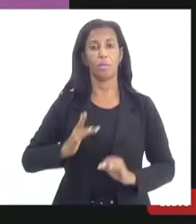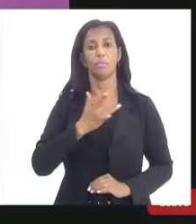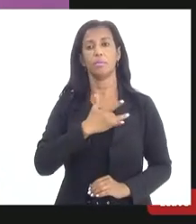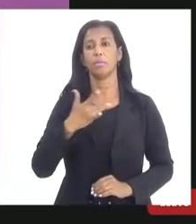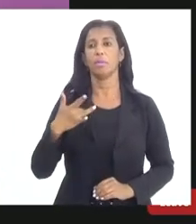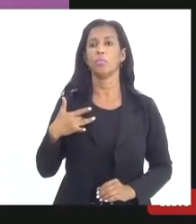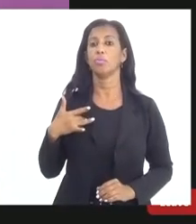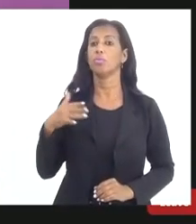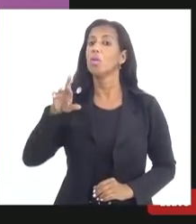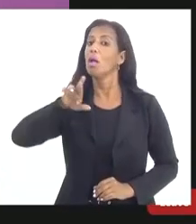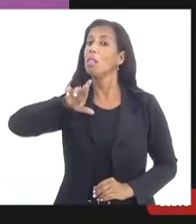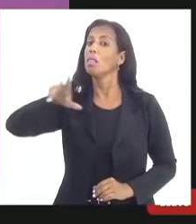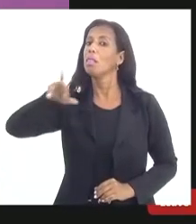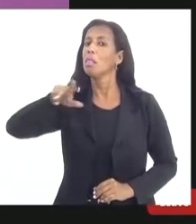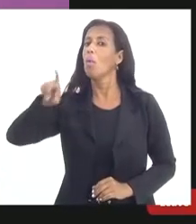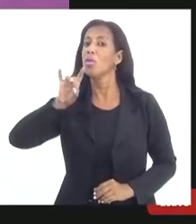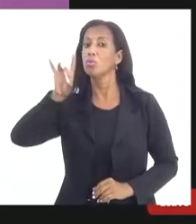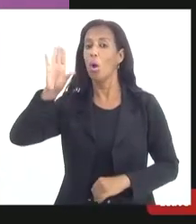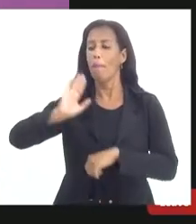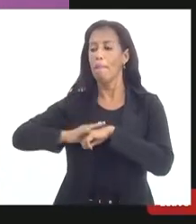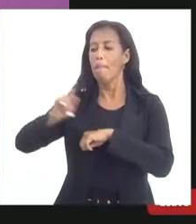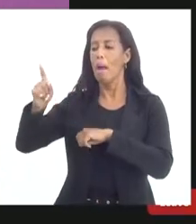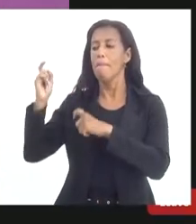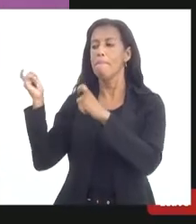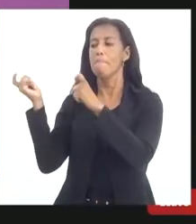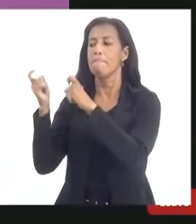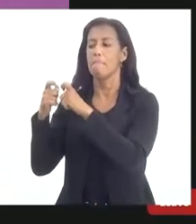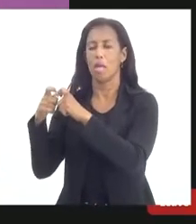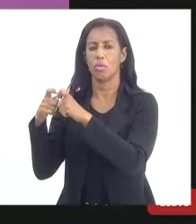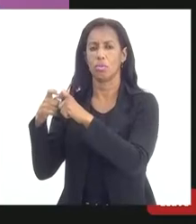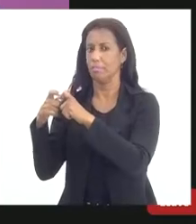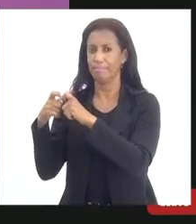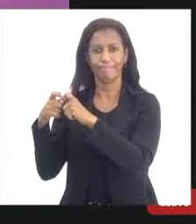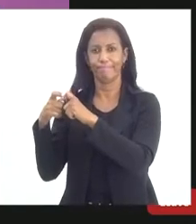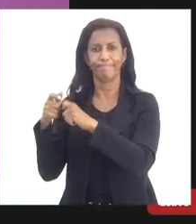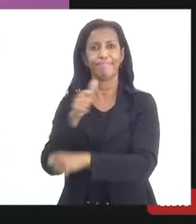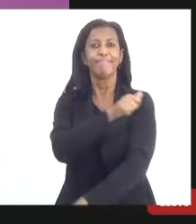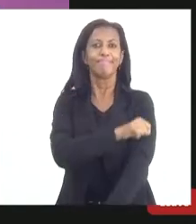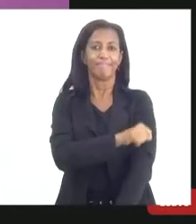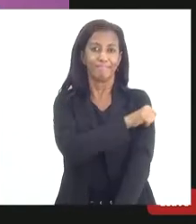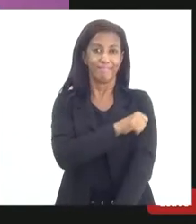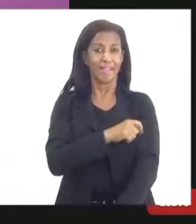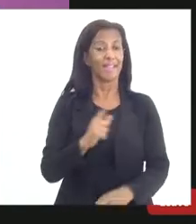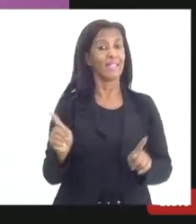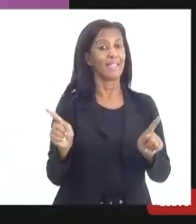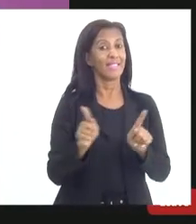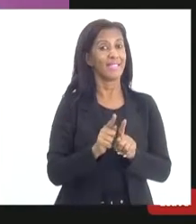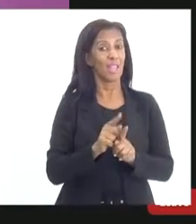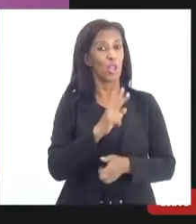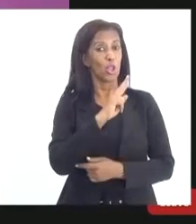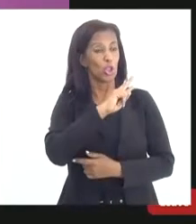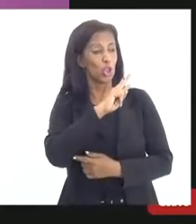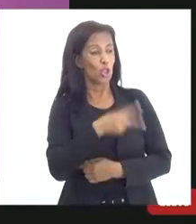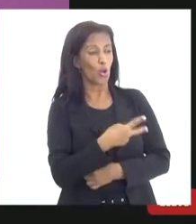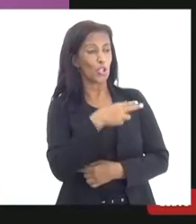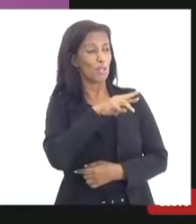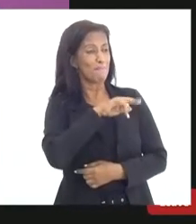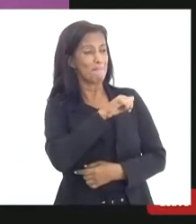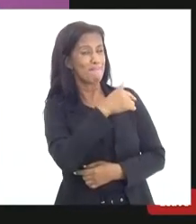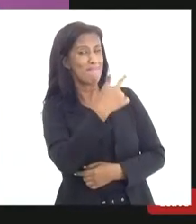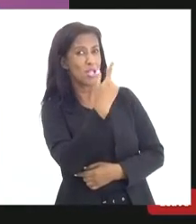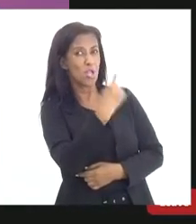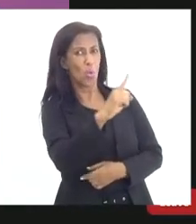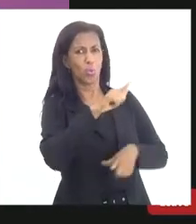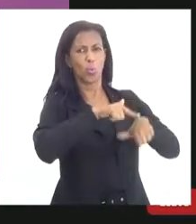não é somente o médico a enfermagem são dois milhões de trabalhadores